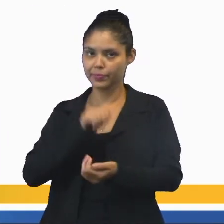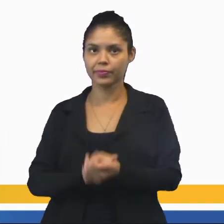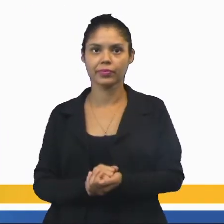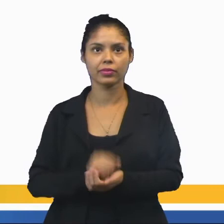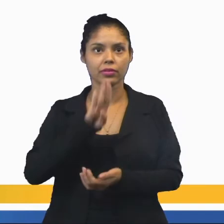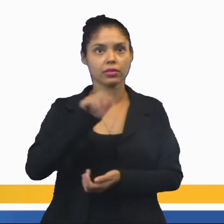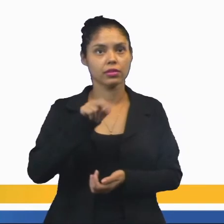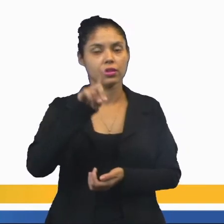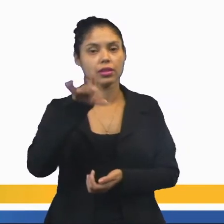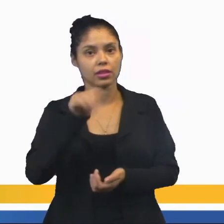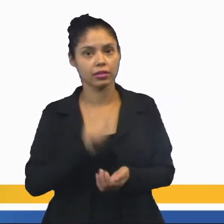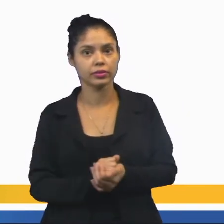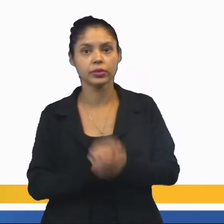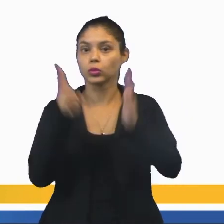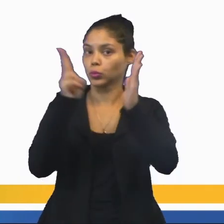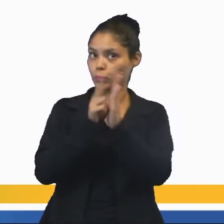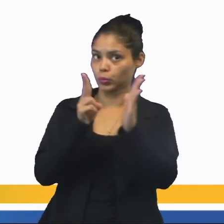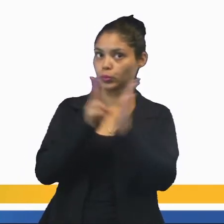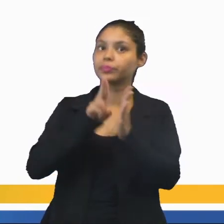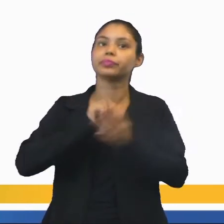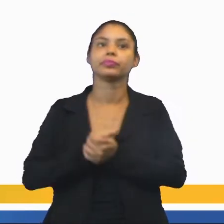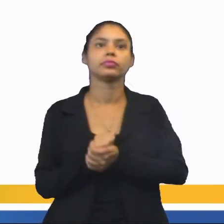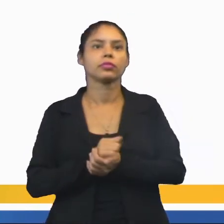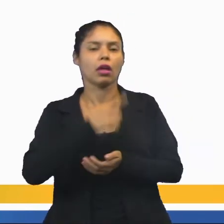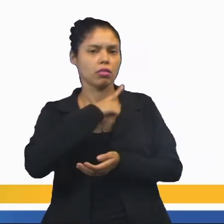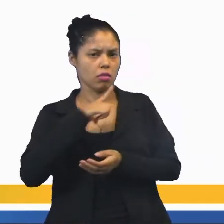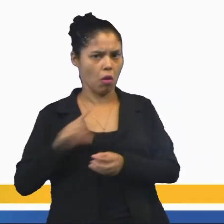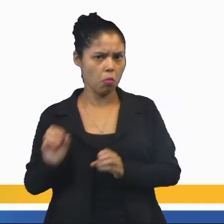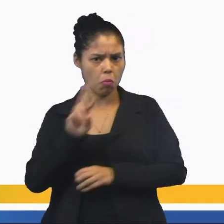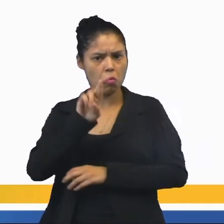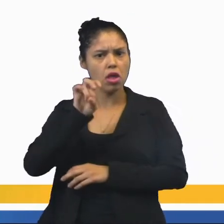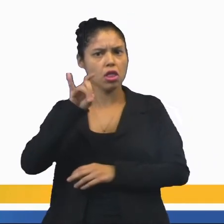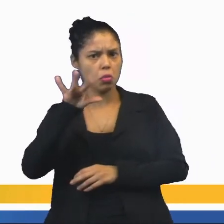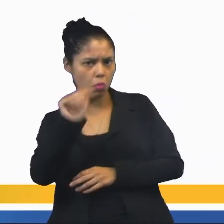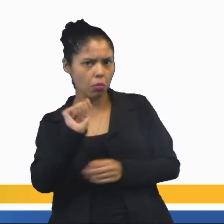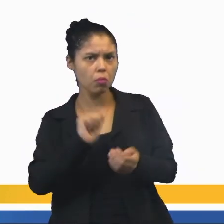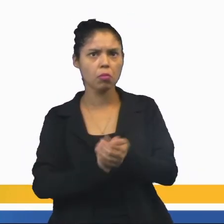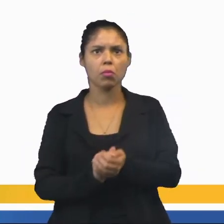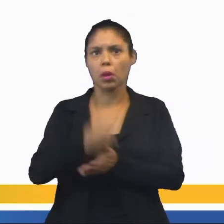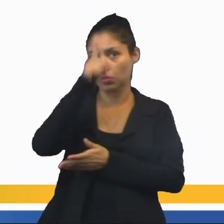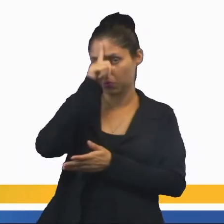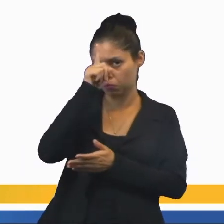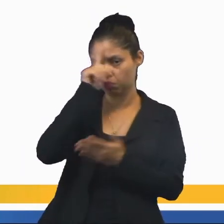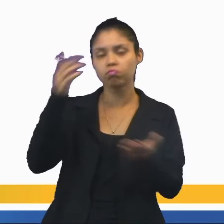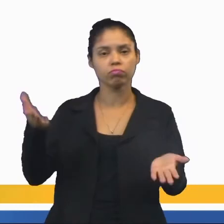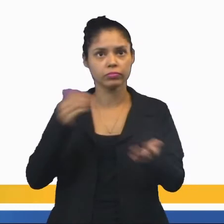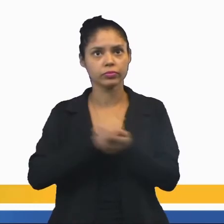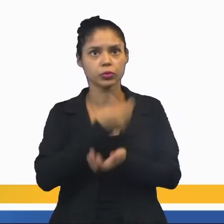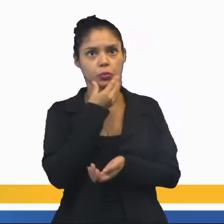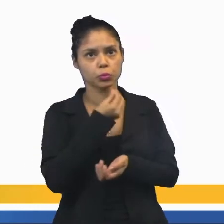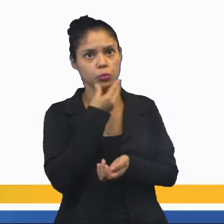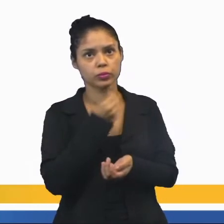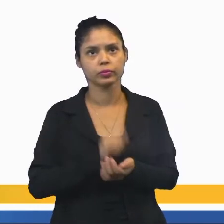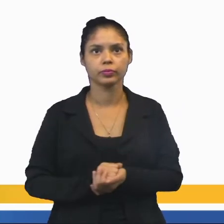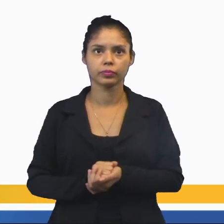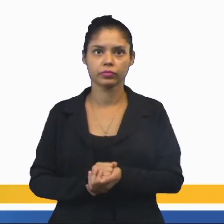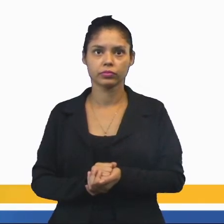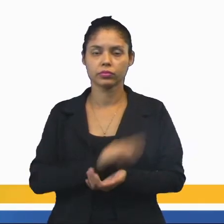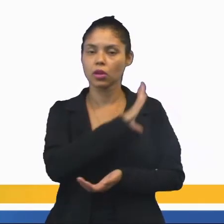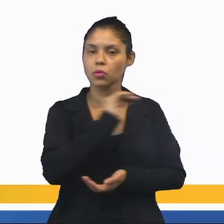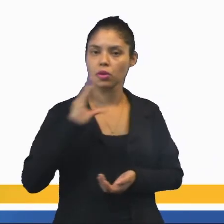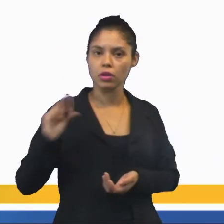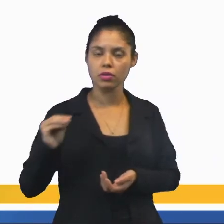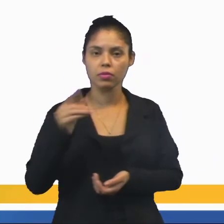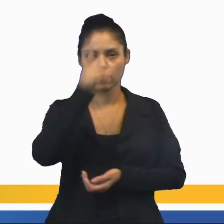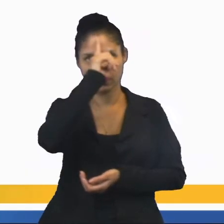de Bananal, os índios carajás, existe lá um ritual de iniciação dos meninos para a vida adulta. A passagem da adolescência para a vida